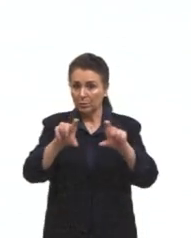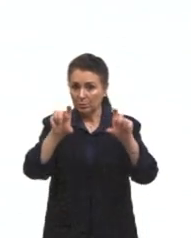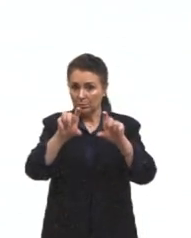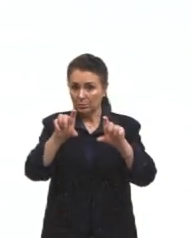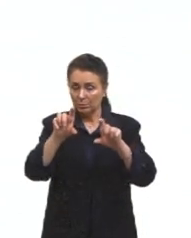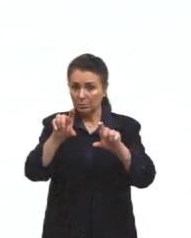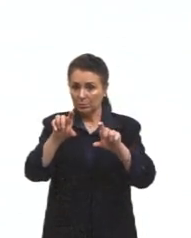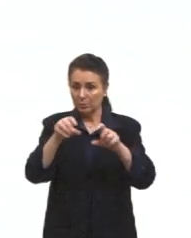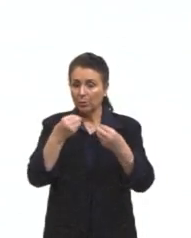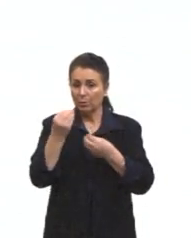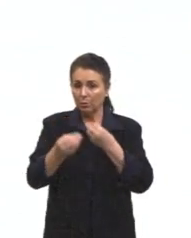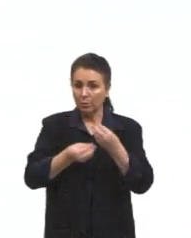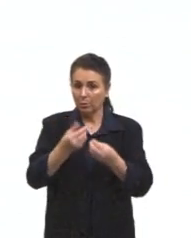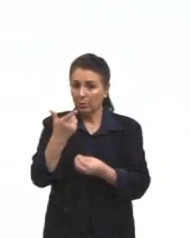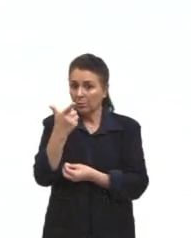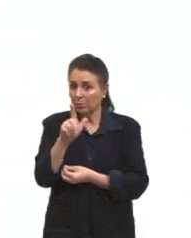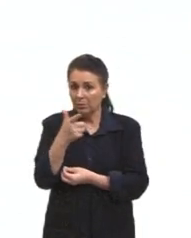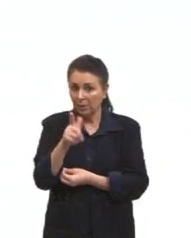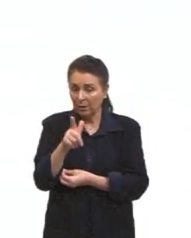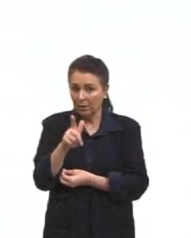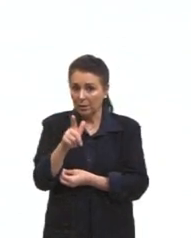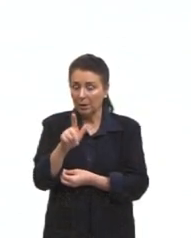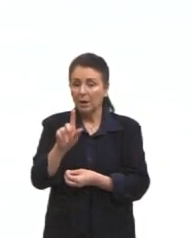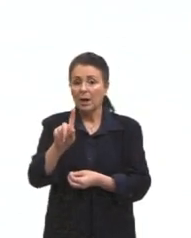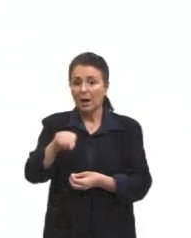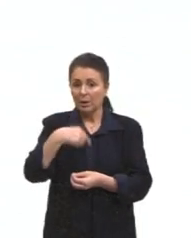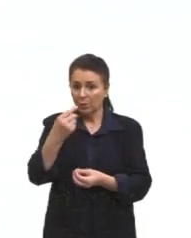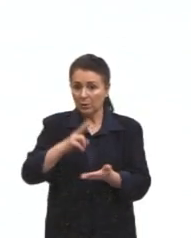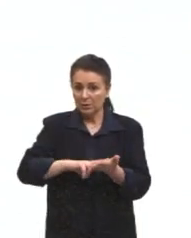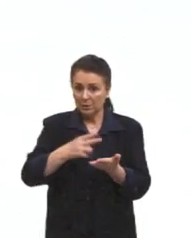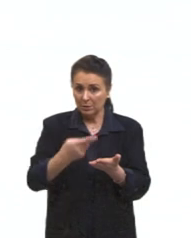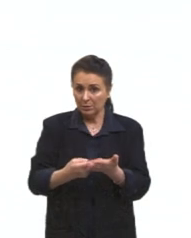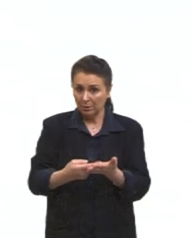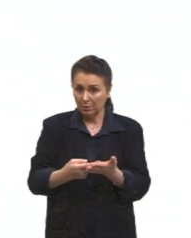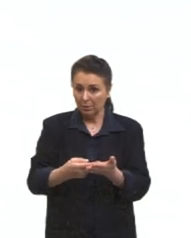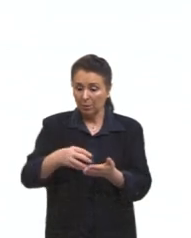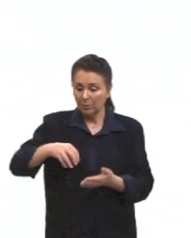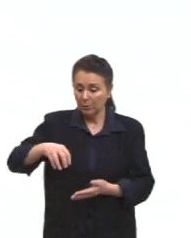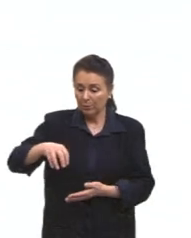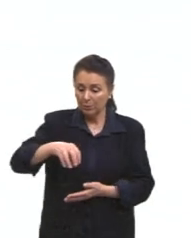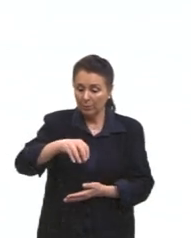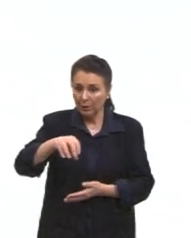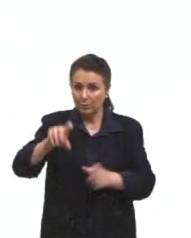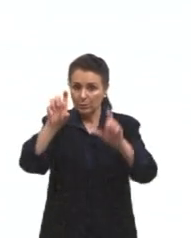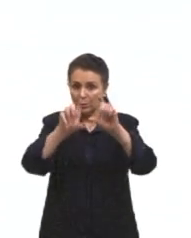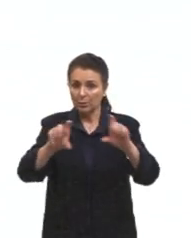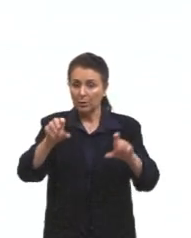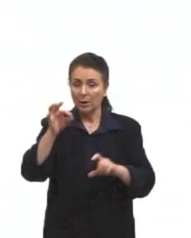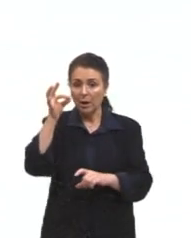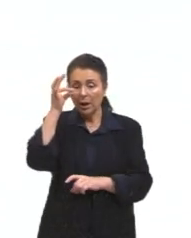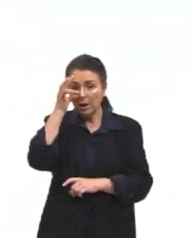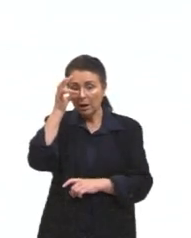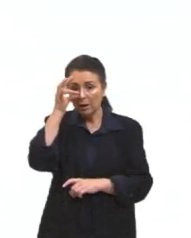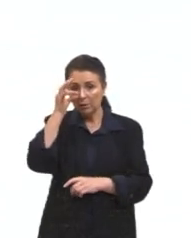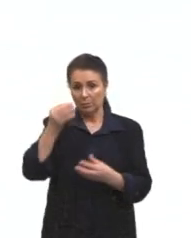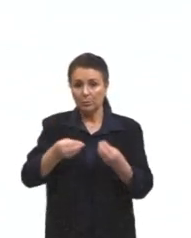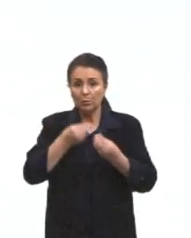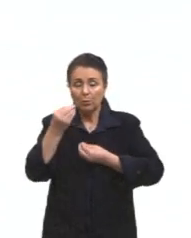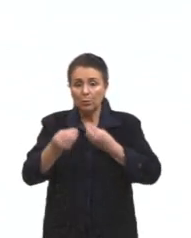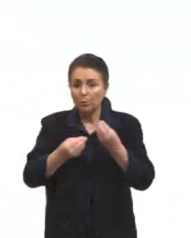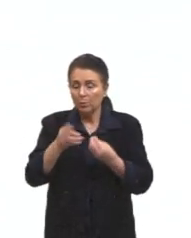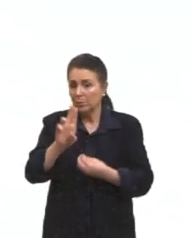usar o mouse. Porque a tradução para o mouse é rato. Então, como é que eu chamo isso desse nome? Não dá porque